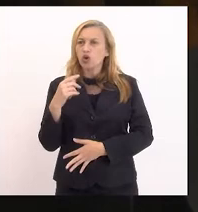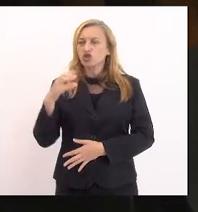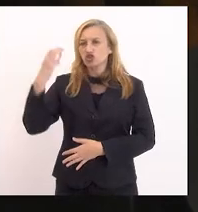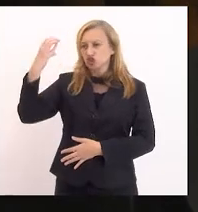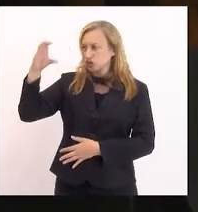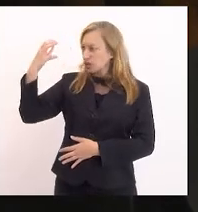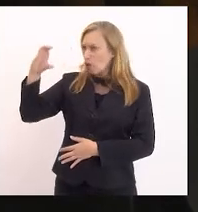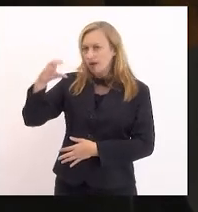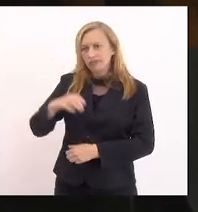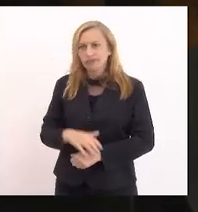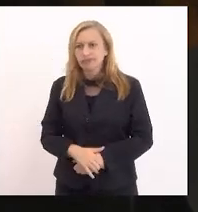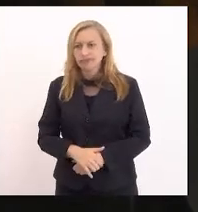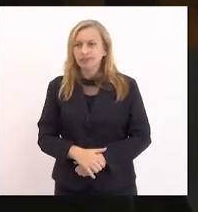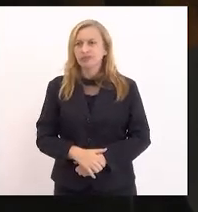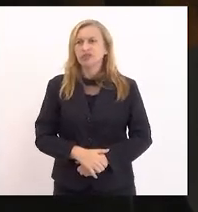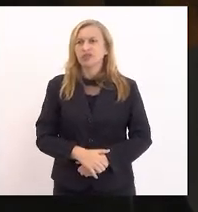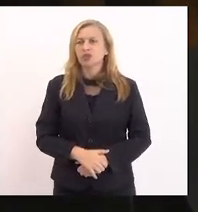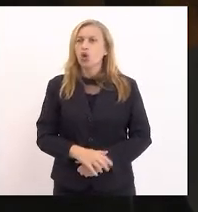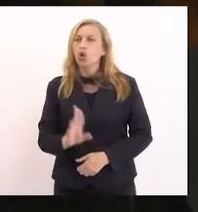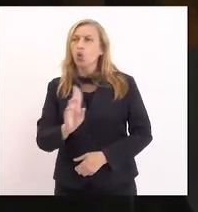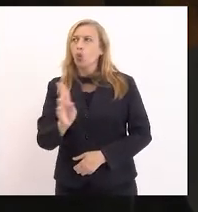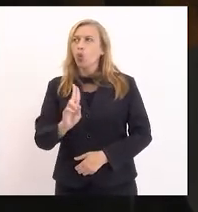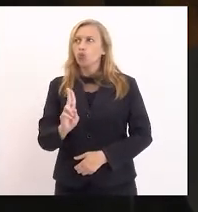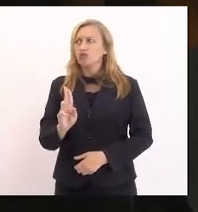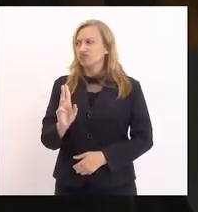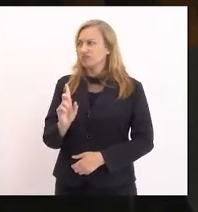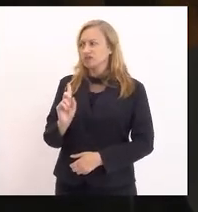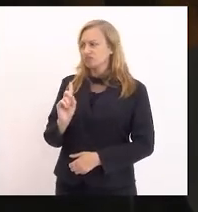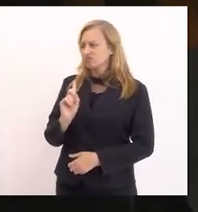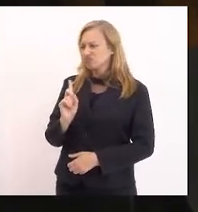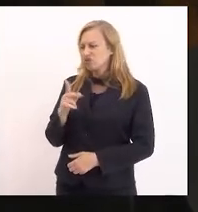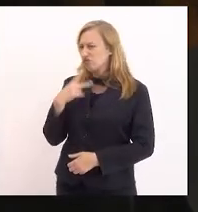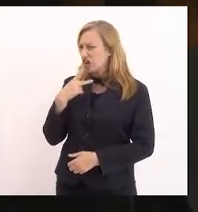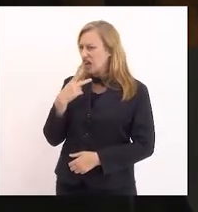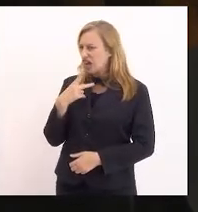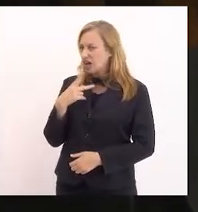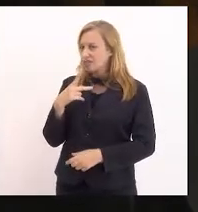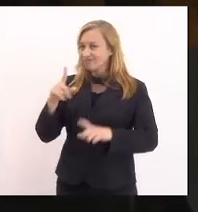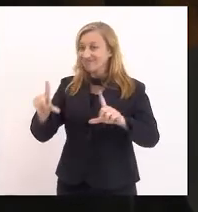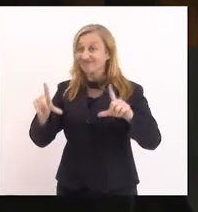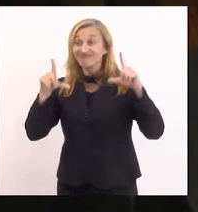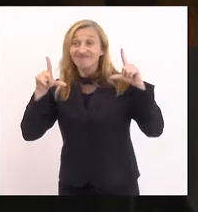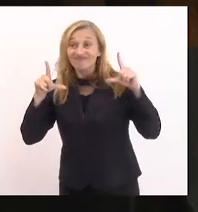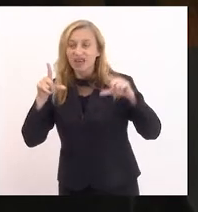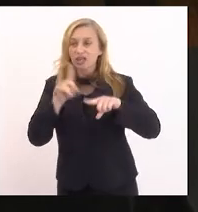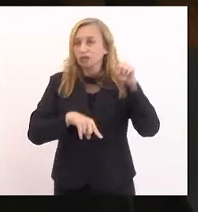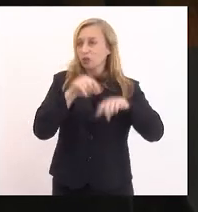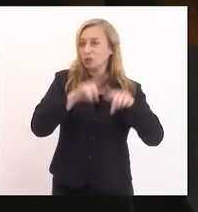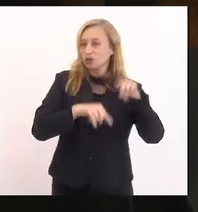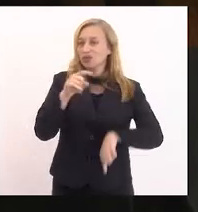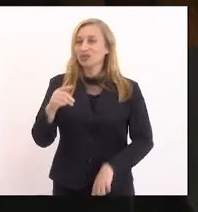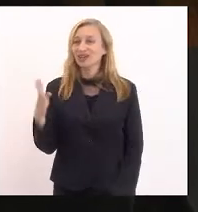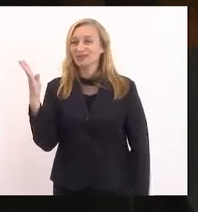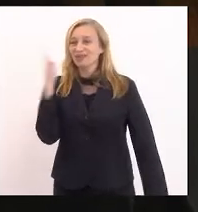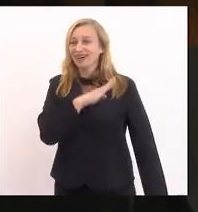Niterói, cujo nome eu não vou pronunciar para não fazer propaganda de produtos que fazem mal à saúde,